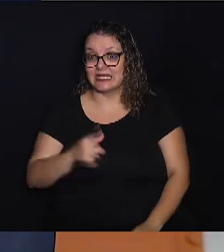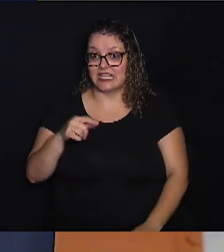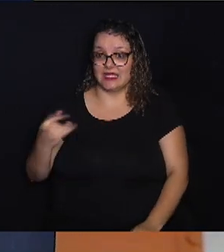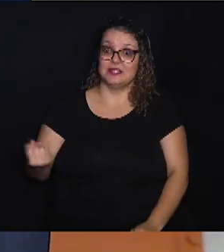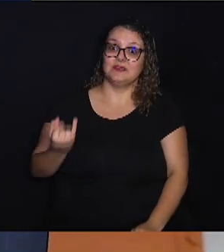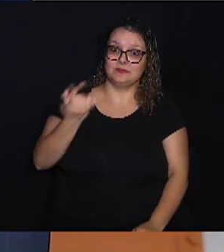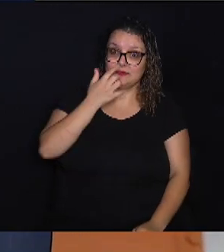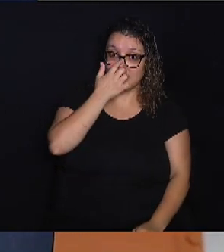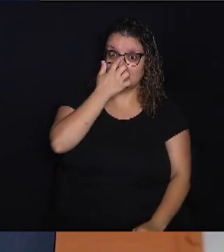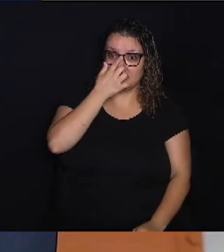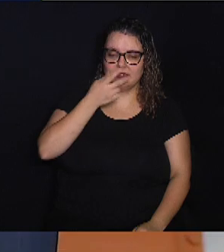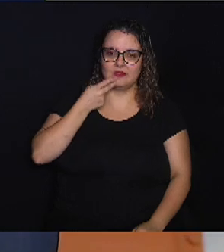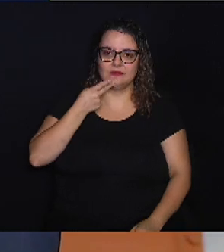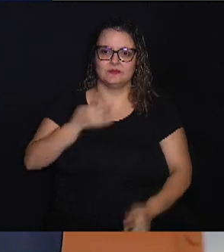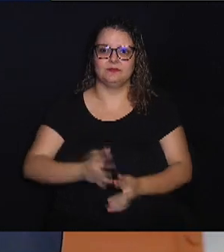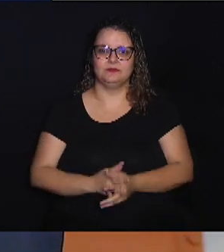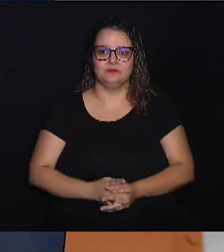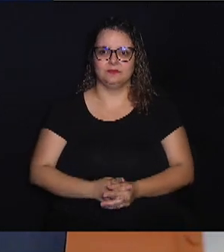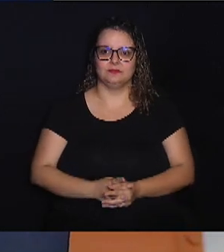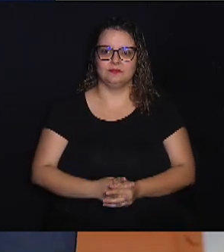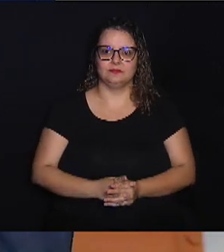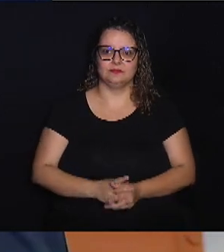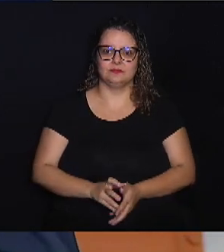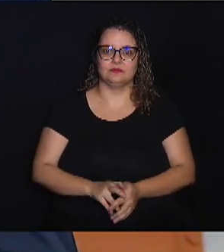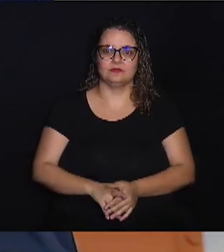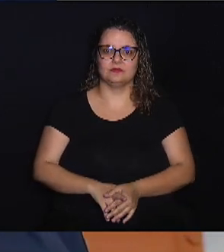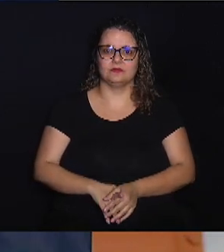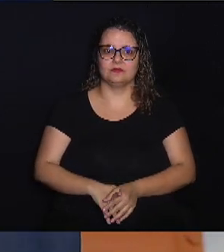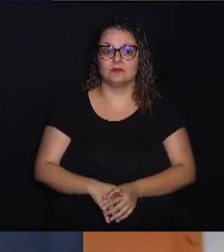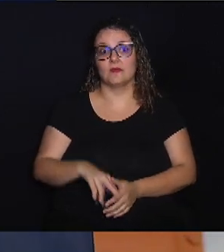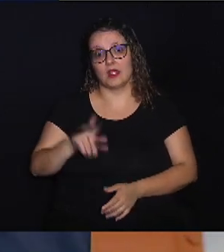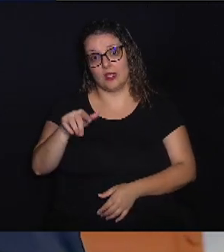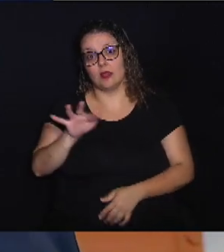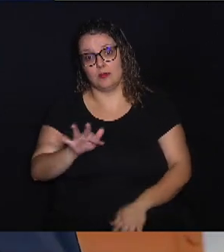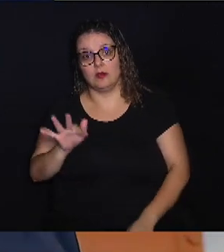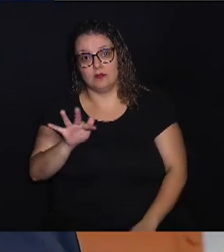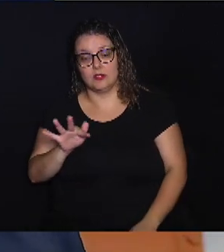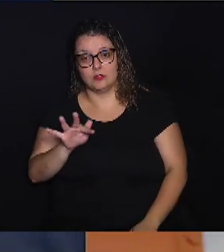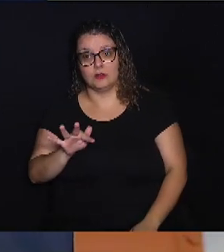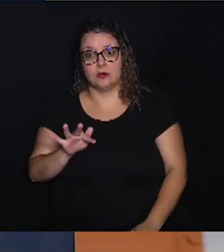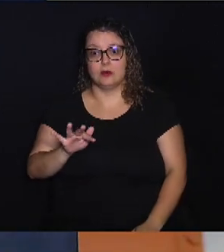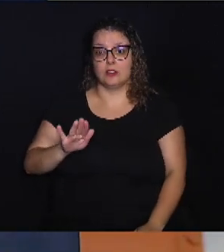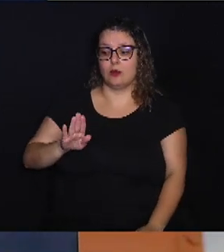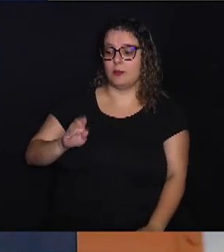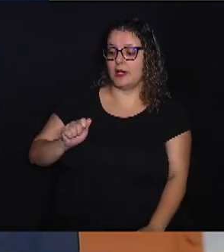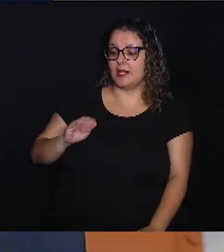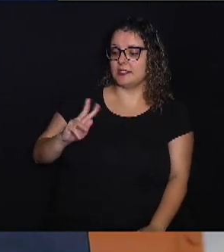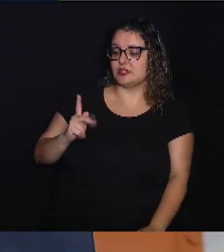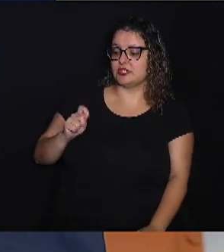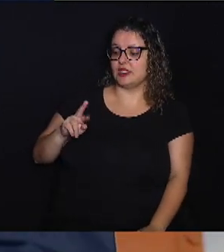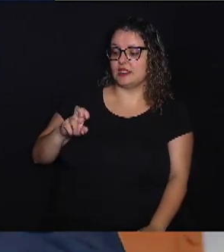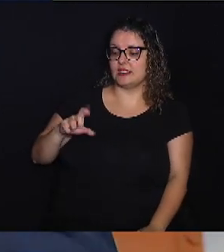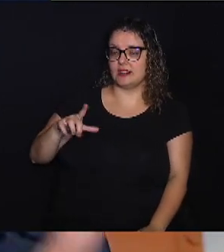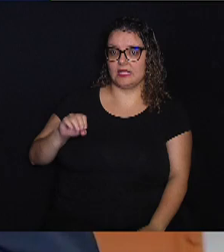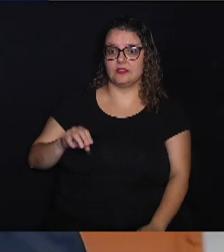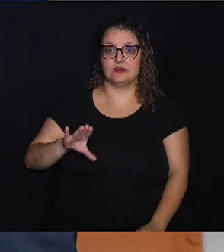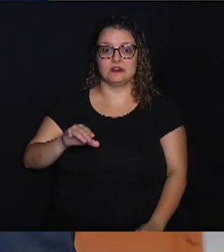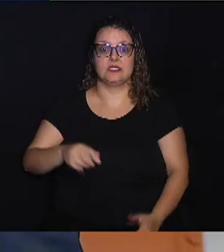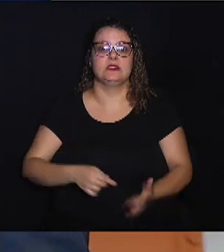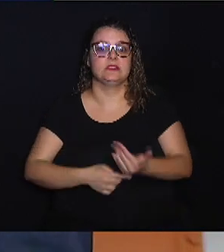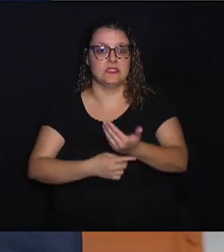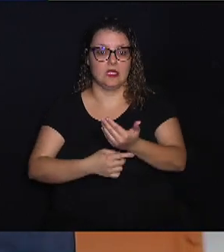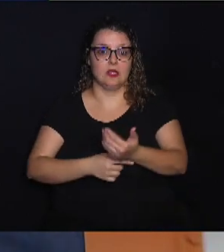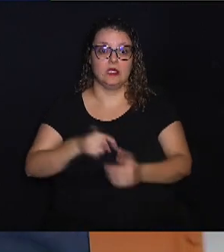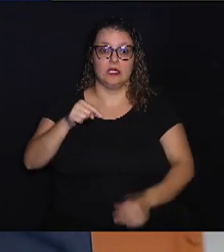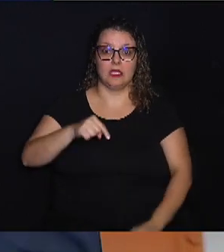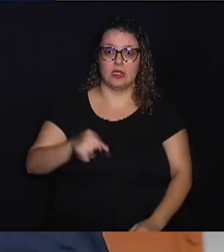salientar isso, né, mas é uma faculdade, que é um bacharelado em Ciência e Tecnologia, onde aqui